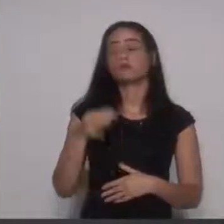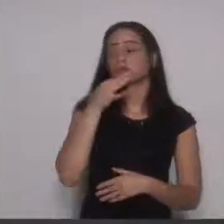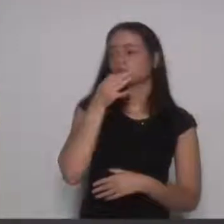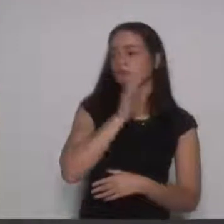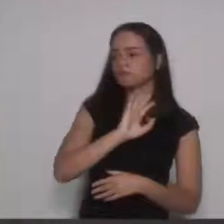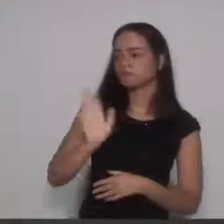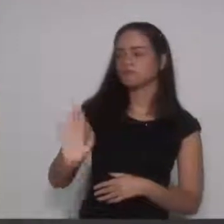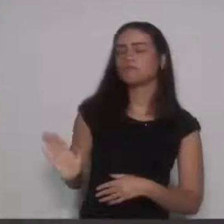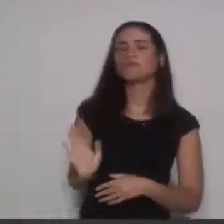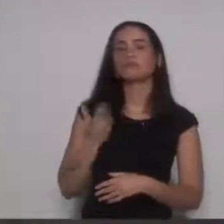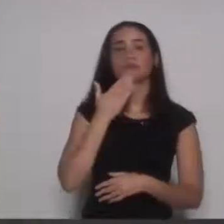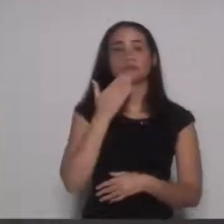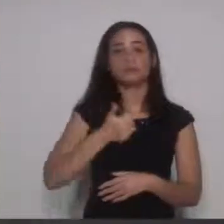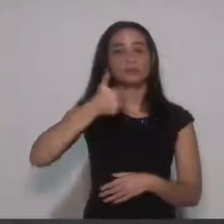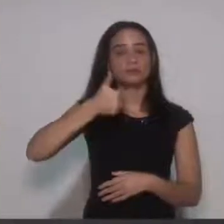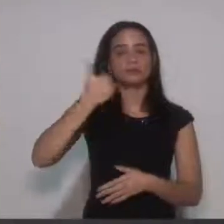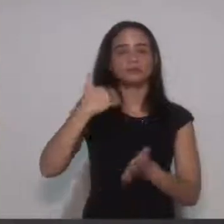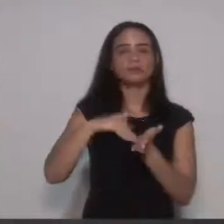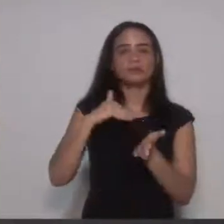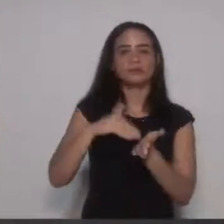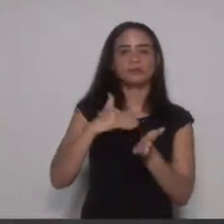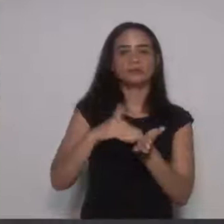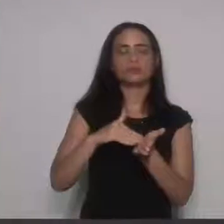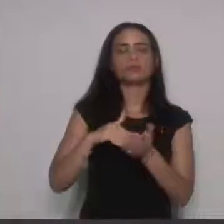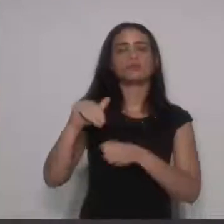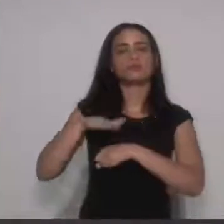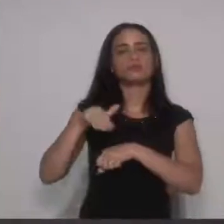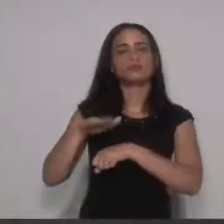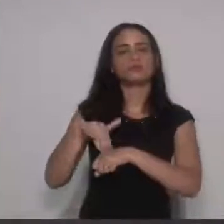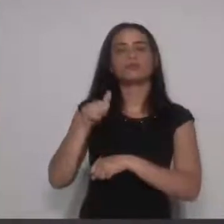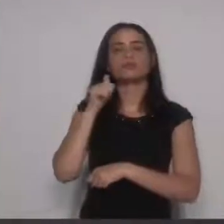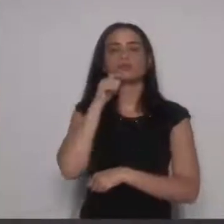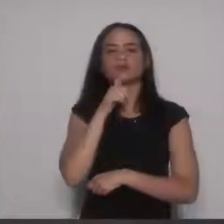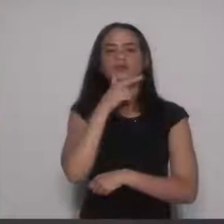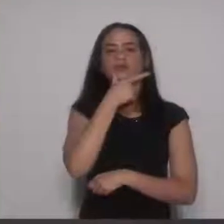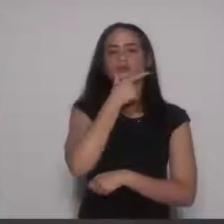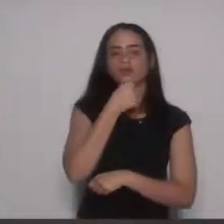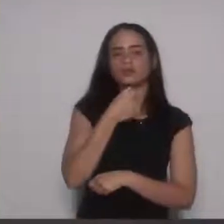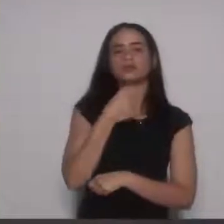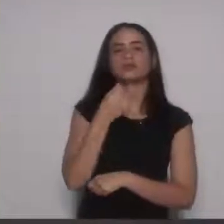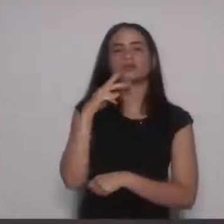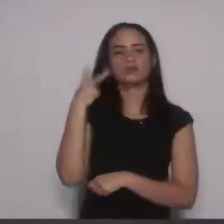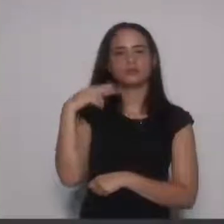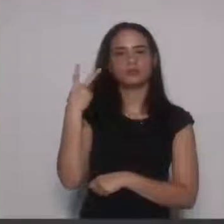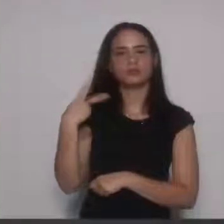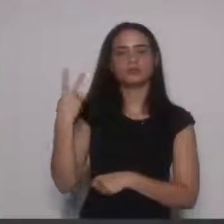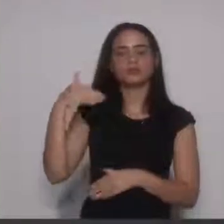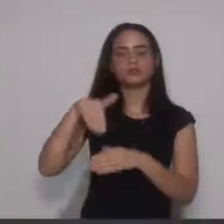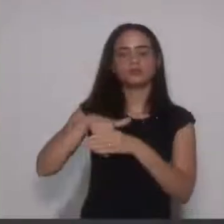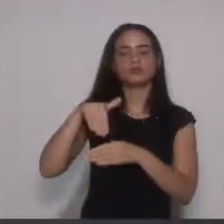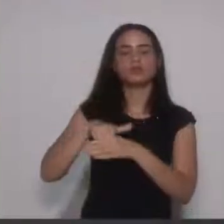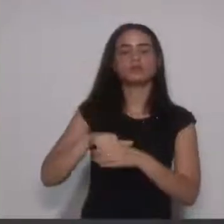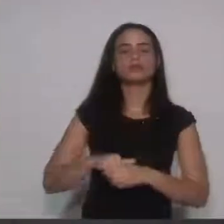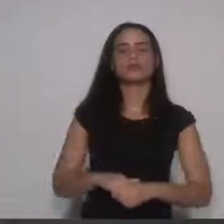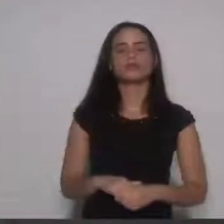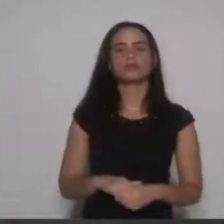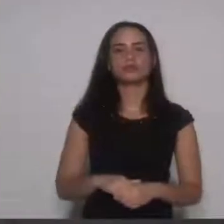manifestação de liderança, solicita ao primeiro-secretário que proceda a chamada dos vereadores e vereadoras para a votação nominal.